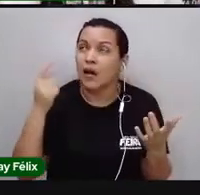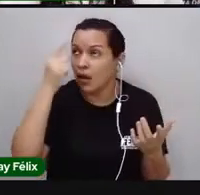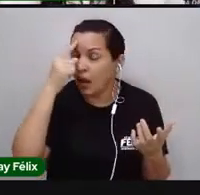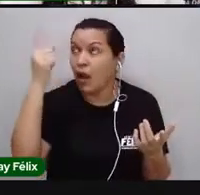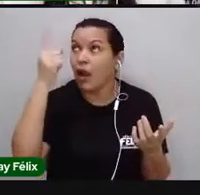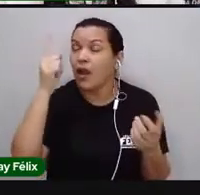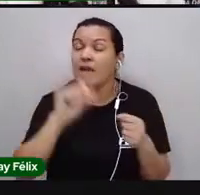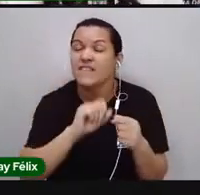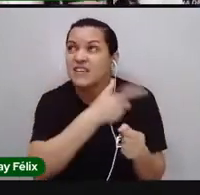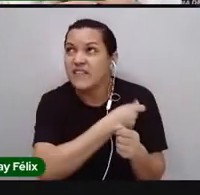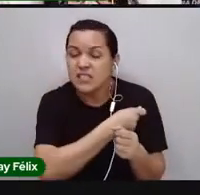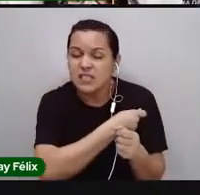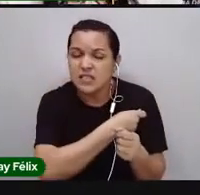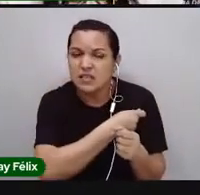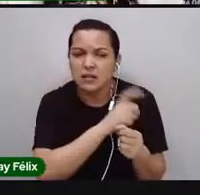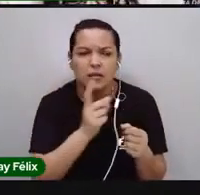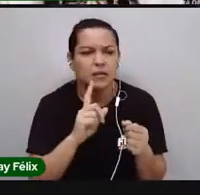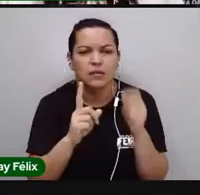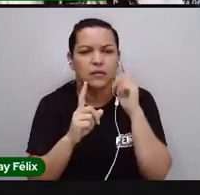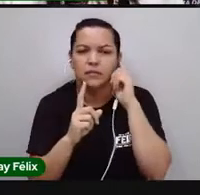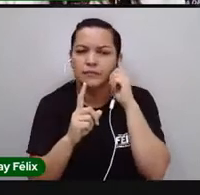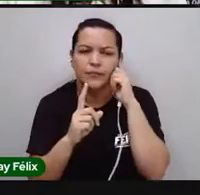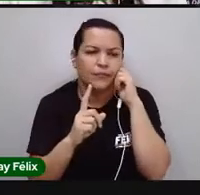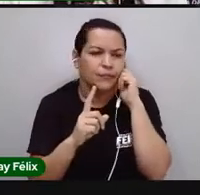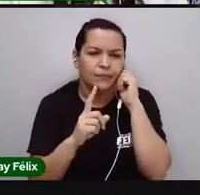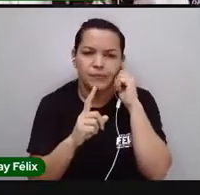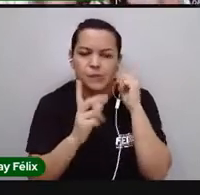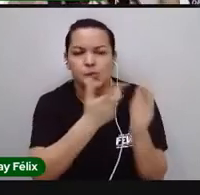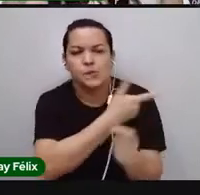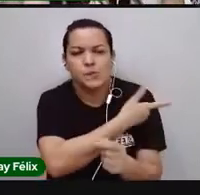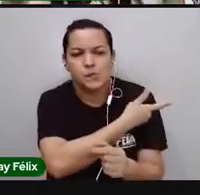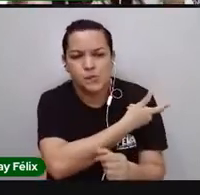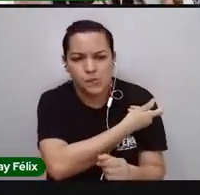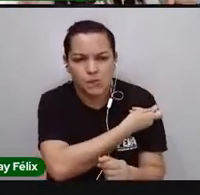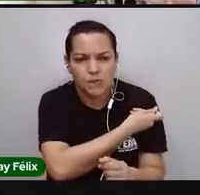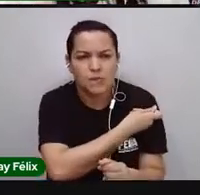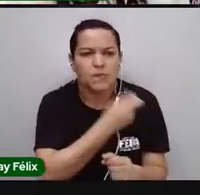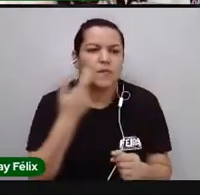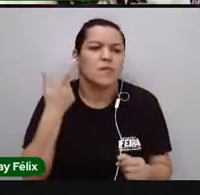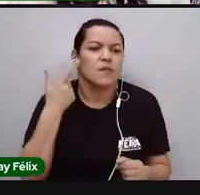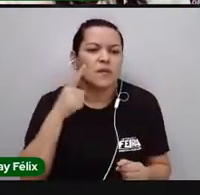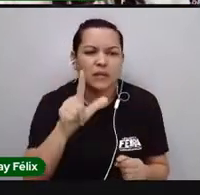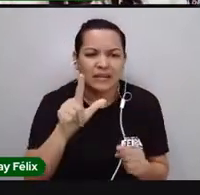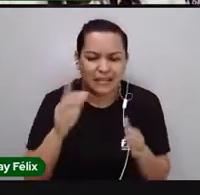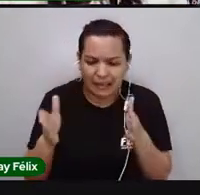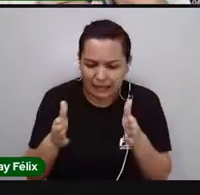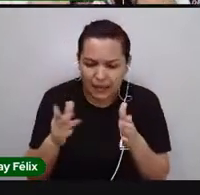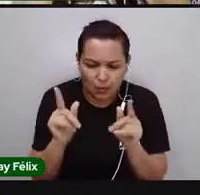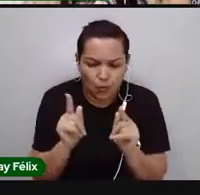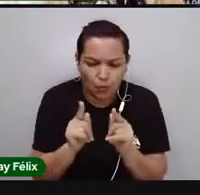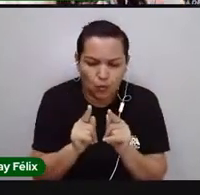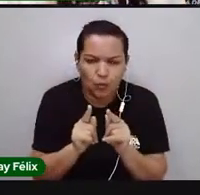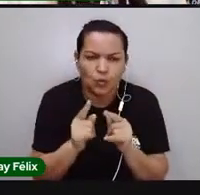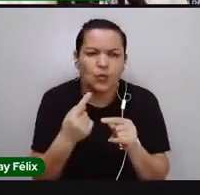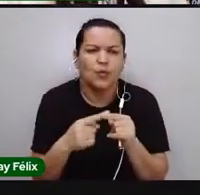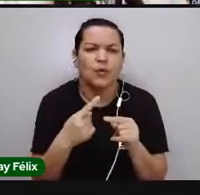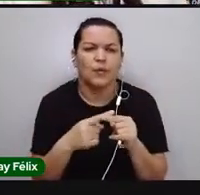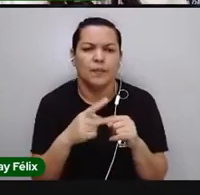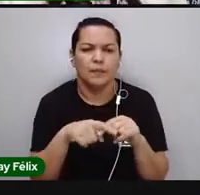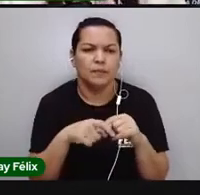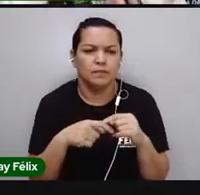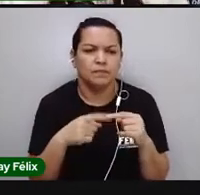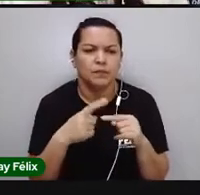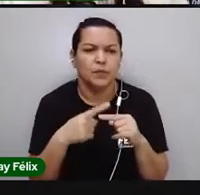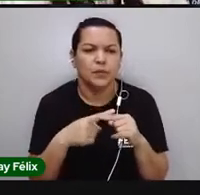vacina? Não. A vacina, ela só conseguiu, a gente só conseguiu em tão pouco tempo, né, ter uma vacina